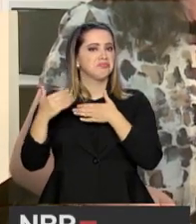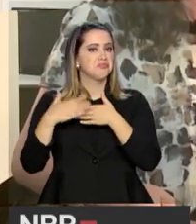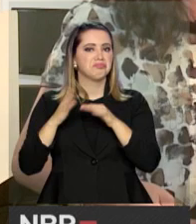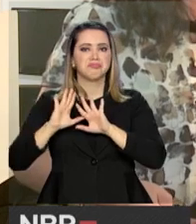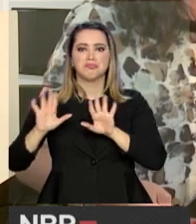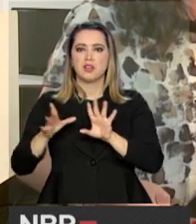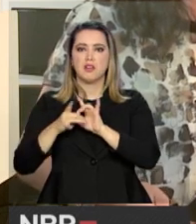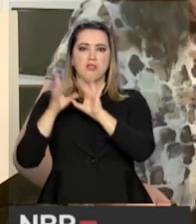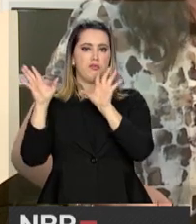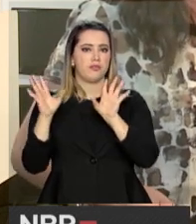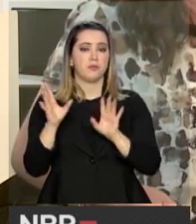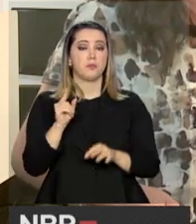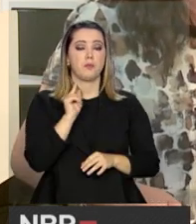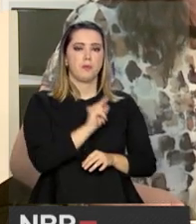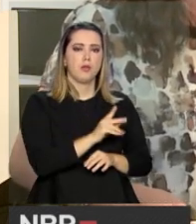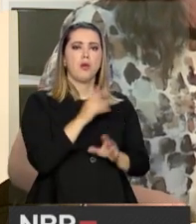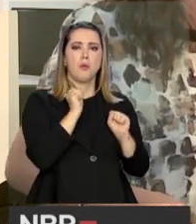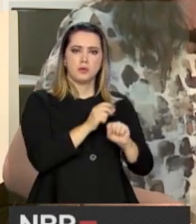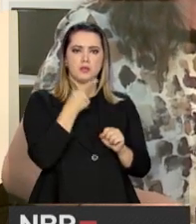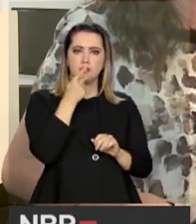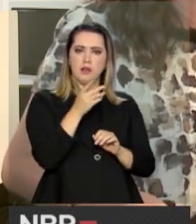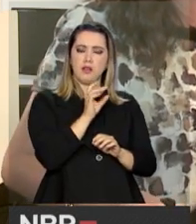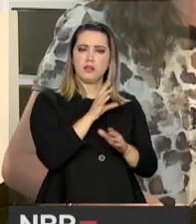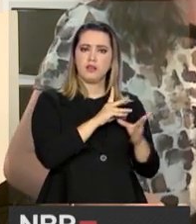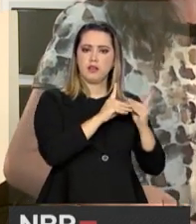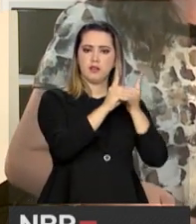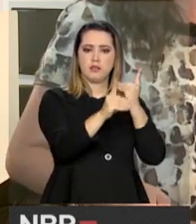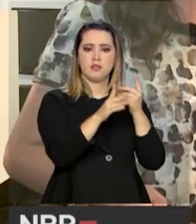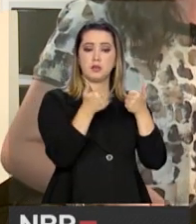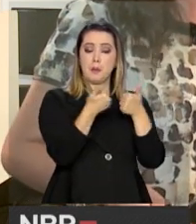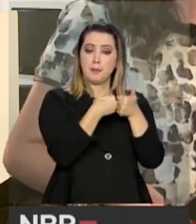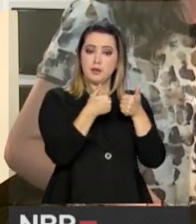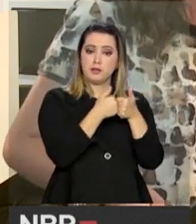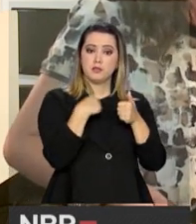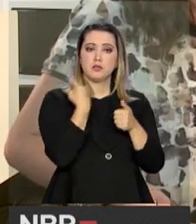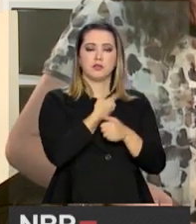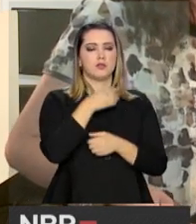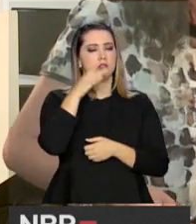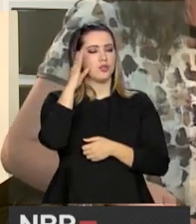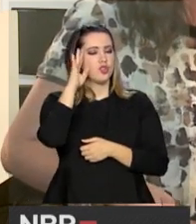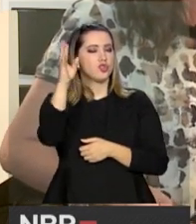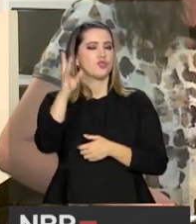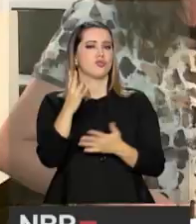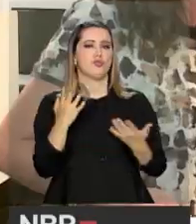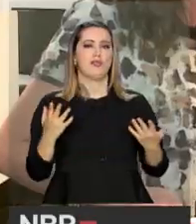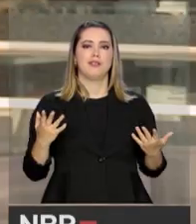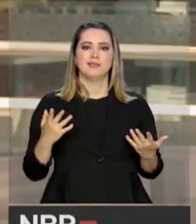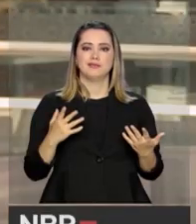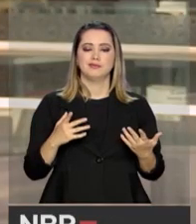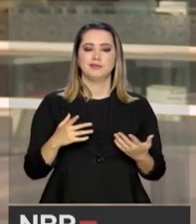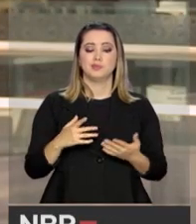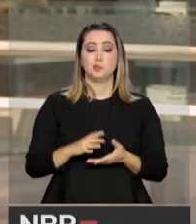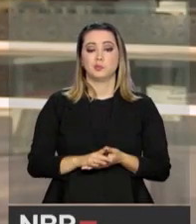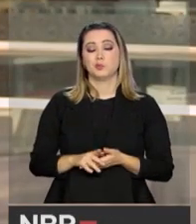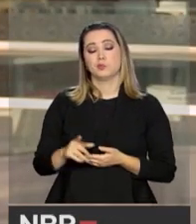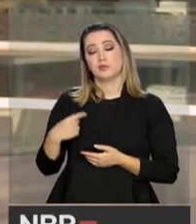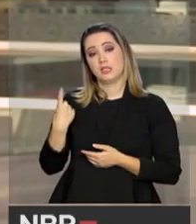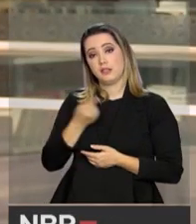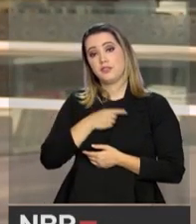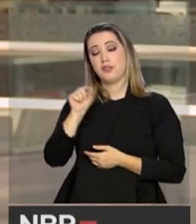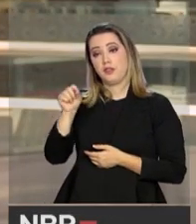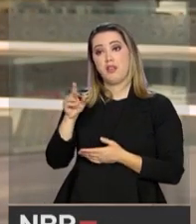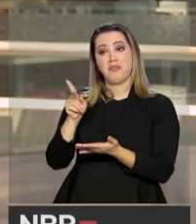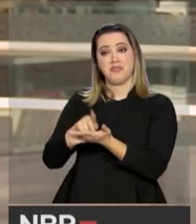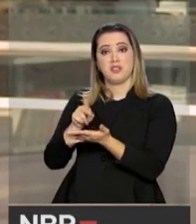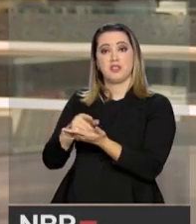conversou aqui, é possível dizer que a educação à distância está mais próxima do que a gente imagina fazendo trocadilha, né? Na verdade, ela está no seu